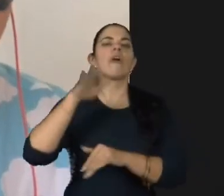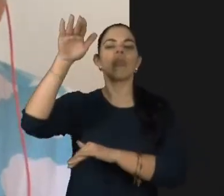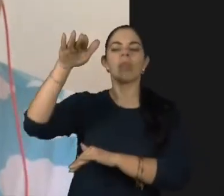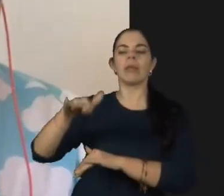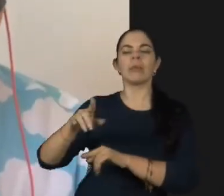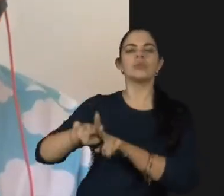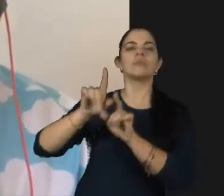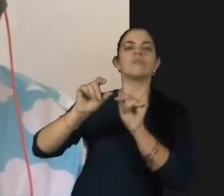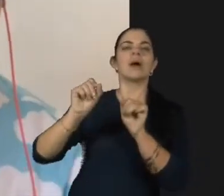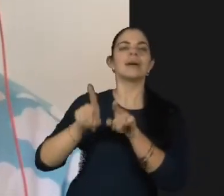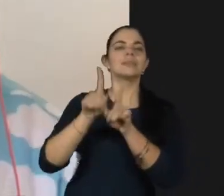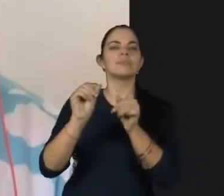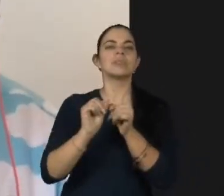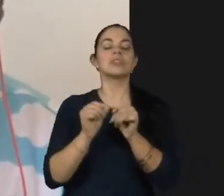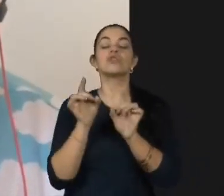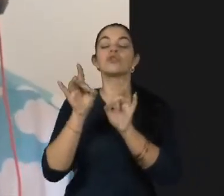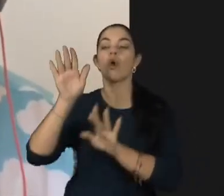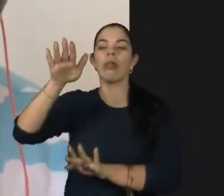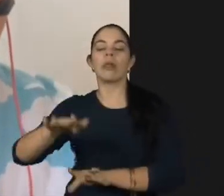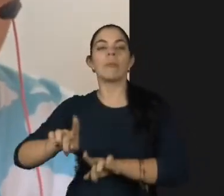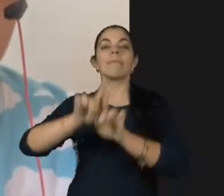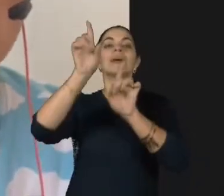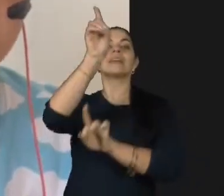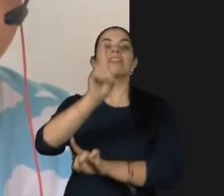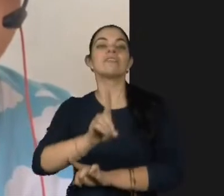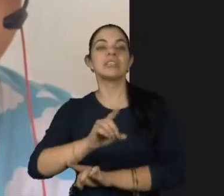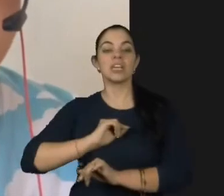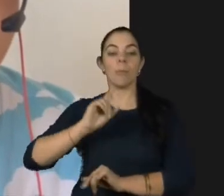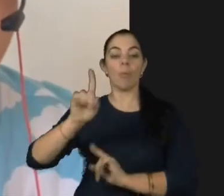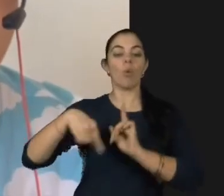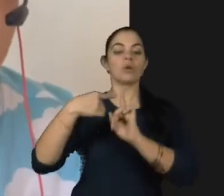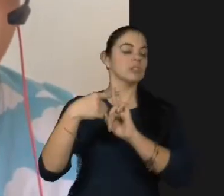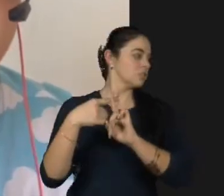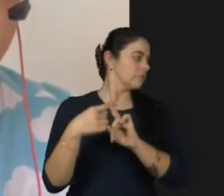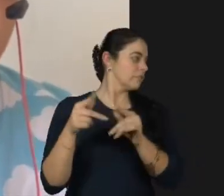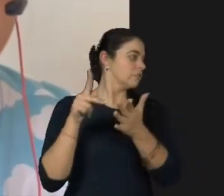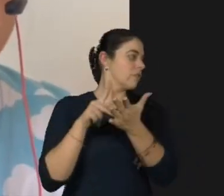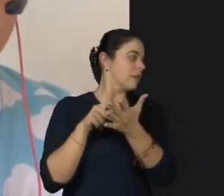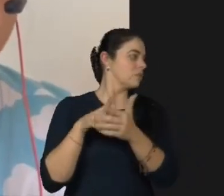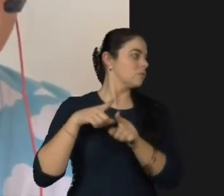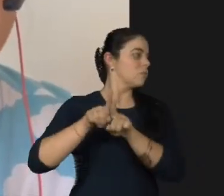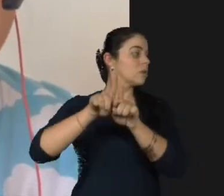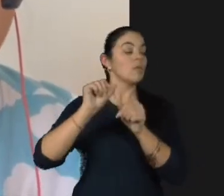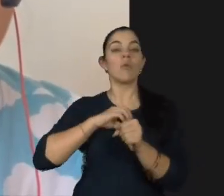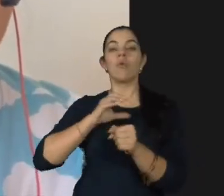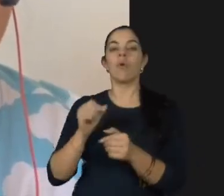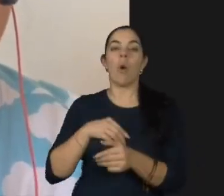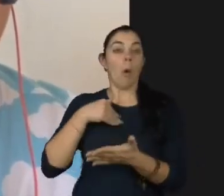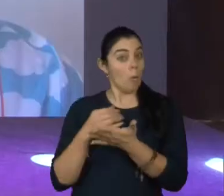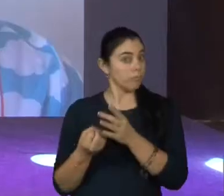em si, não só o nanismo, mais a deficiência de forma positiva. E aí eu criei o cliro